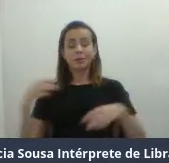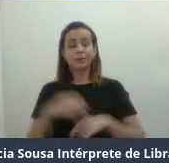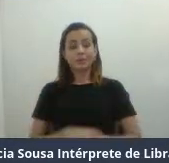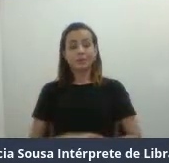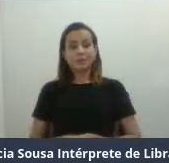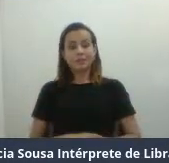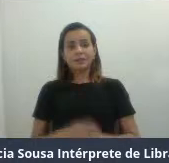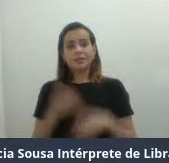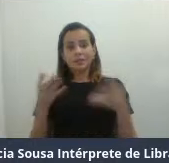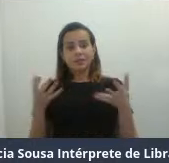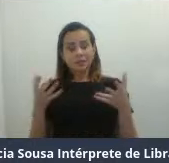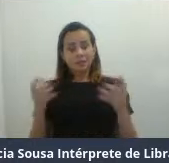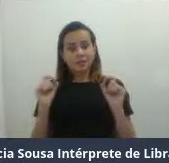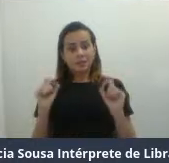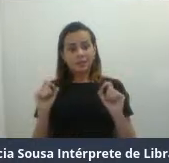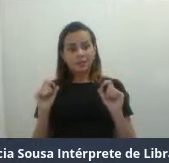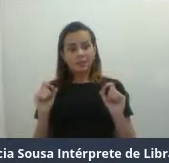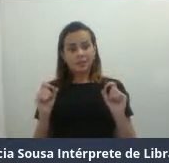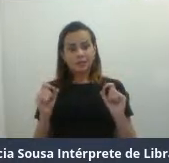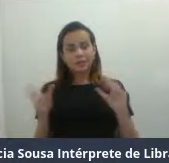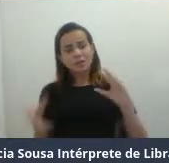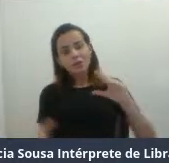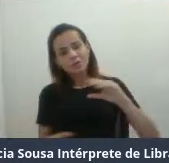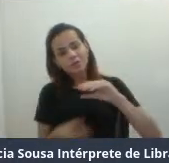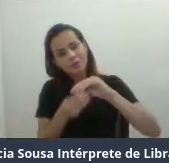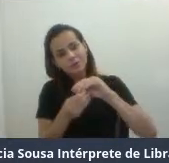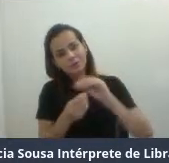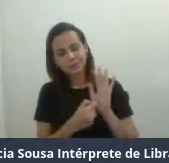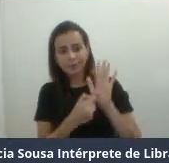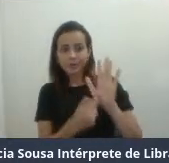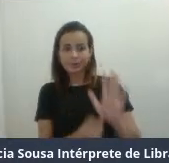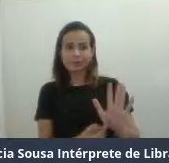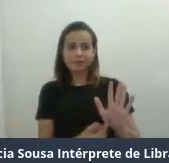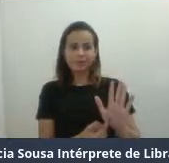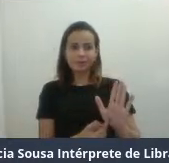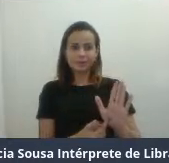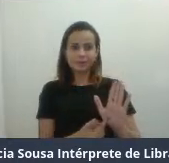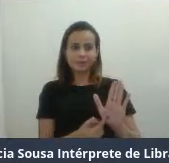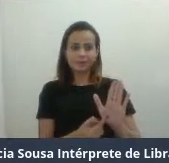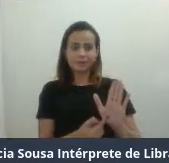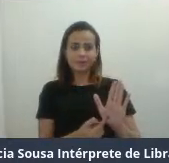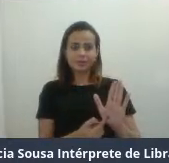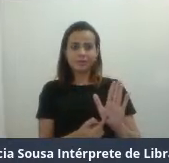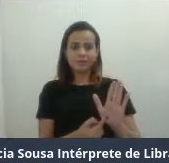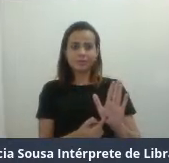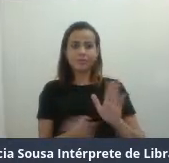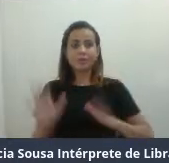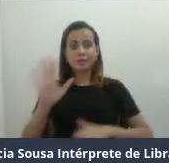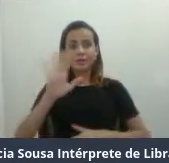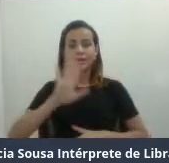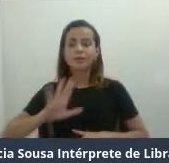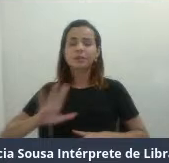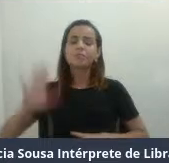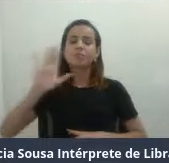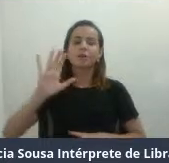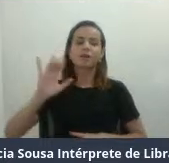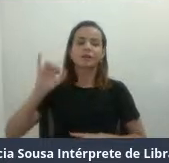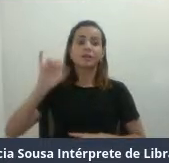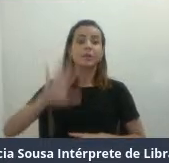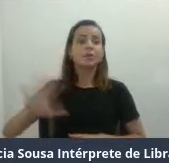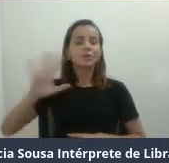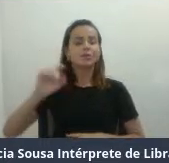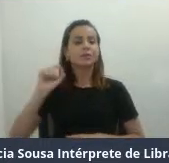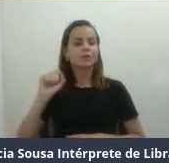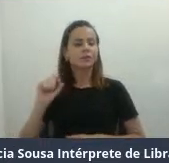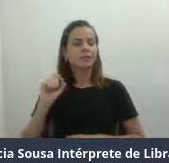fiz? Eu fiz uma pequena apresentação que sirva como start, justamente para que a gente